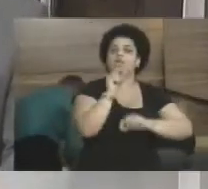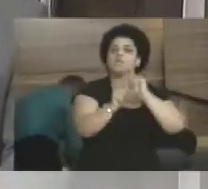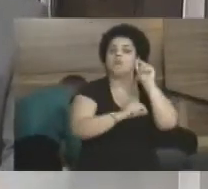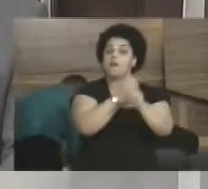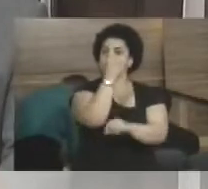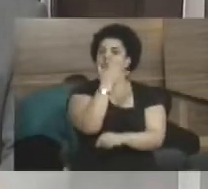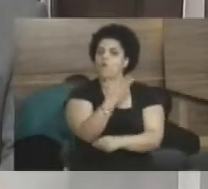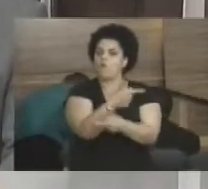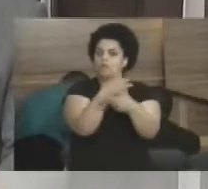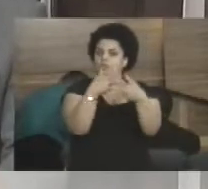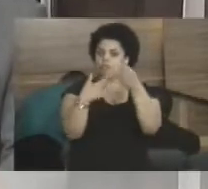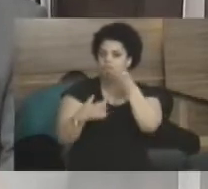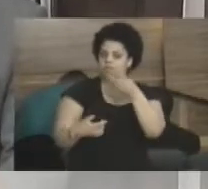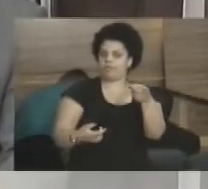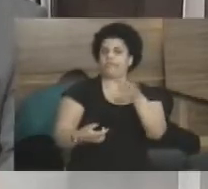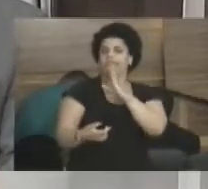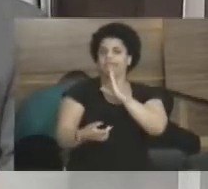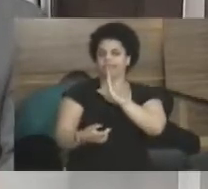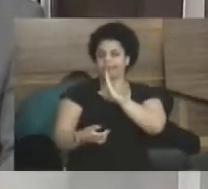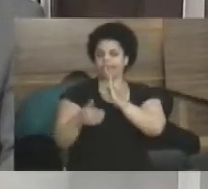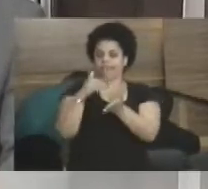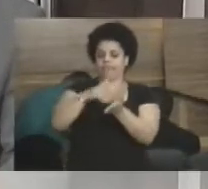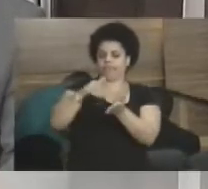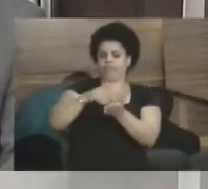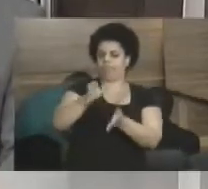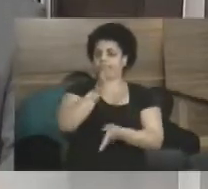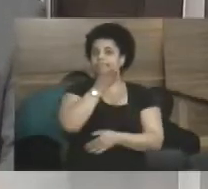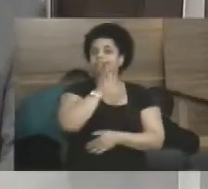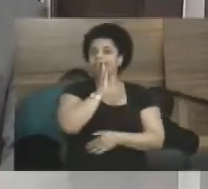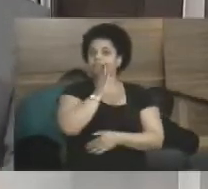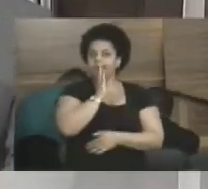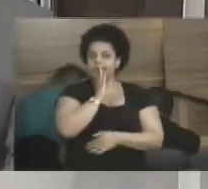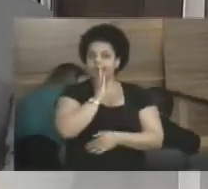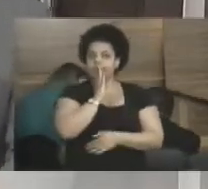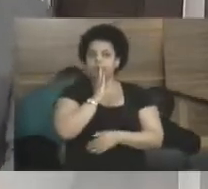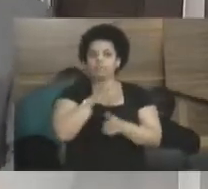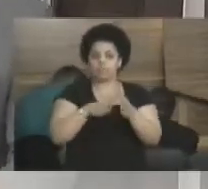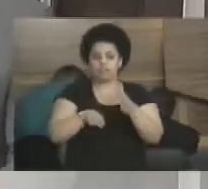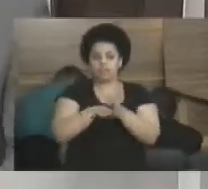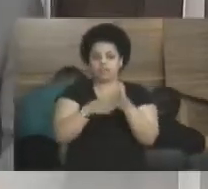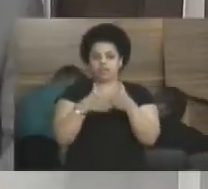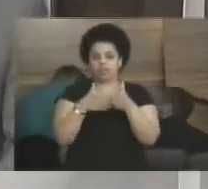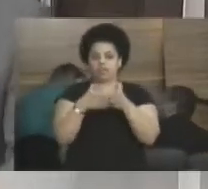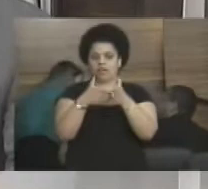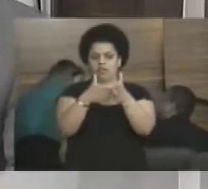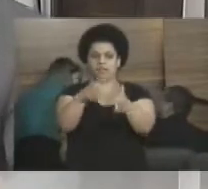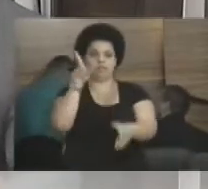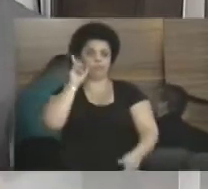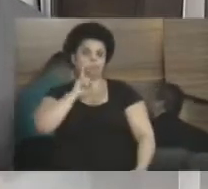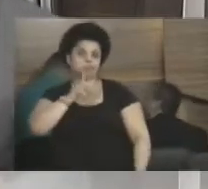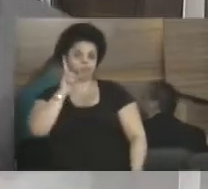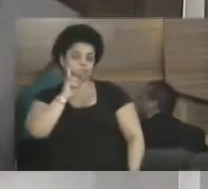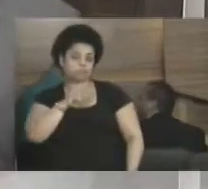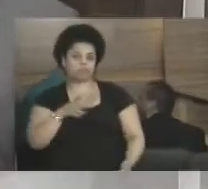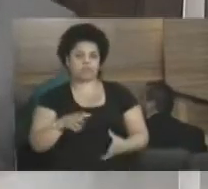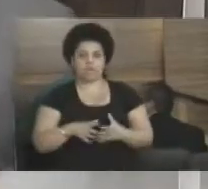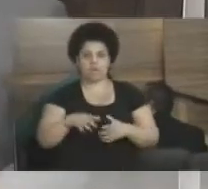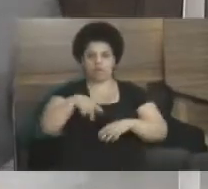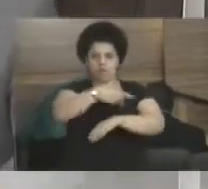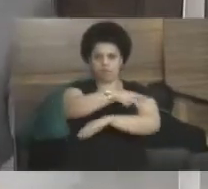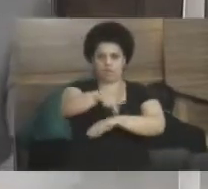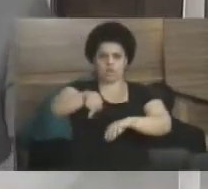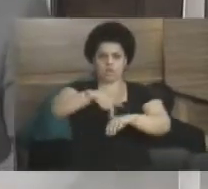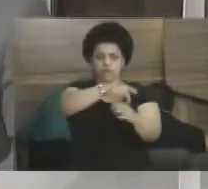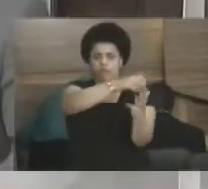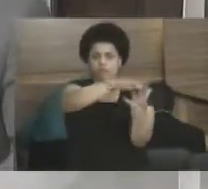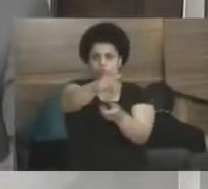coisa boa, o secretário conhece o que é coisa boa. Ele conhece cais de Estados Unidos, país de primeiro